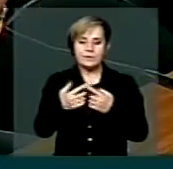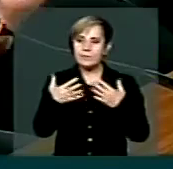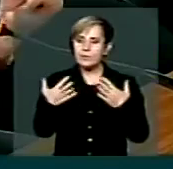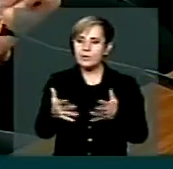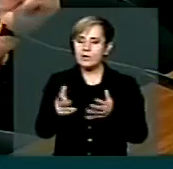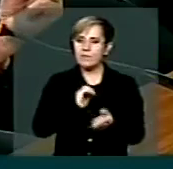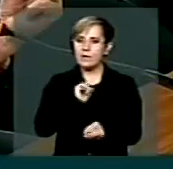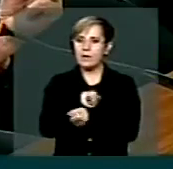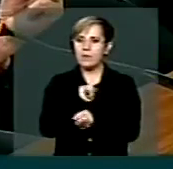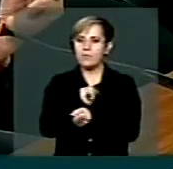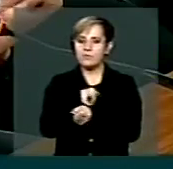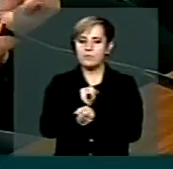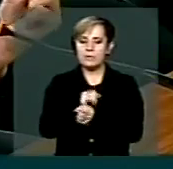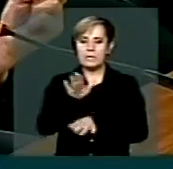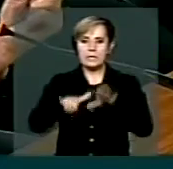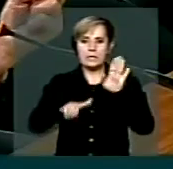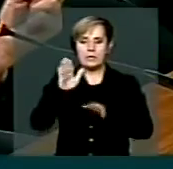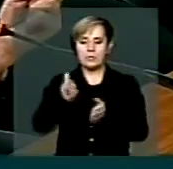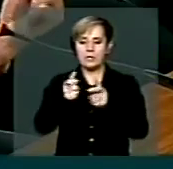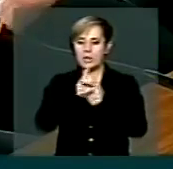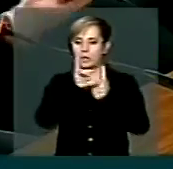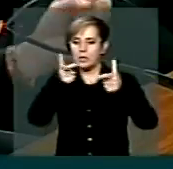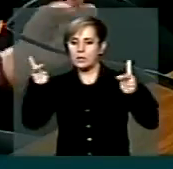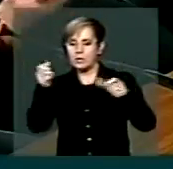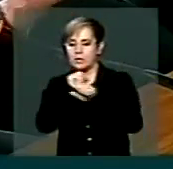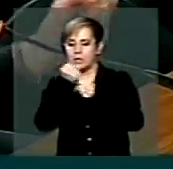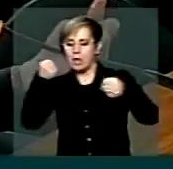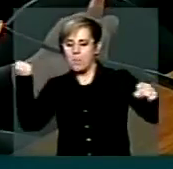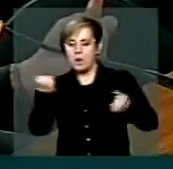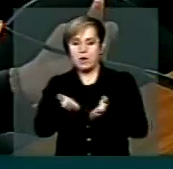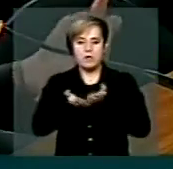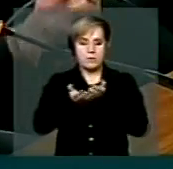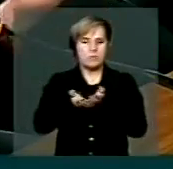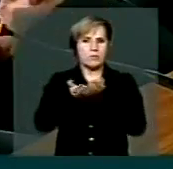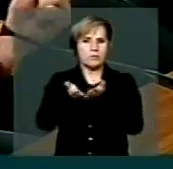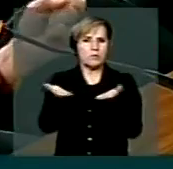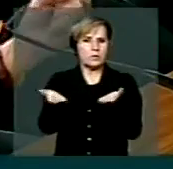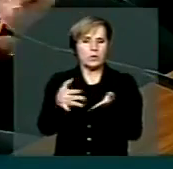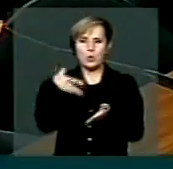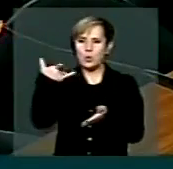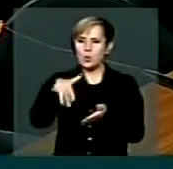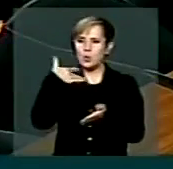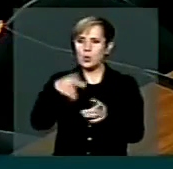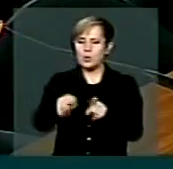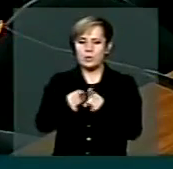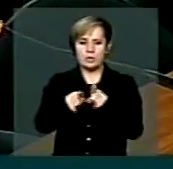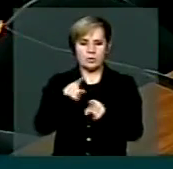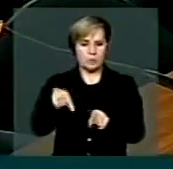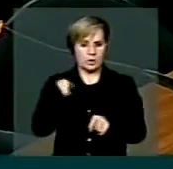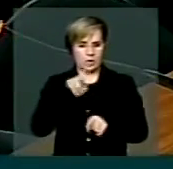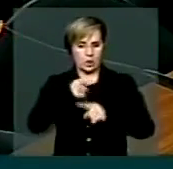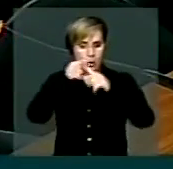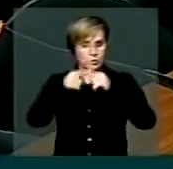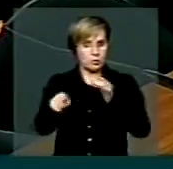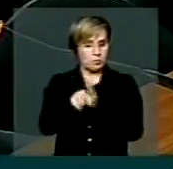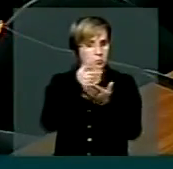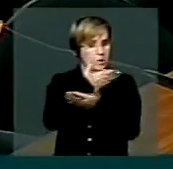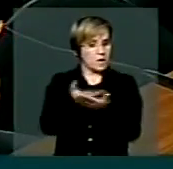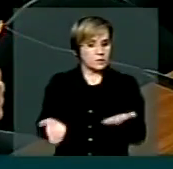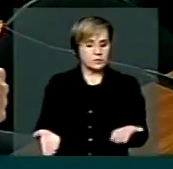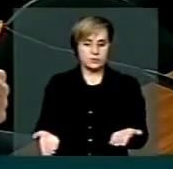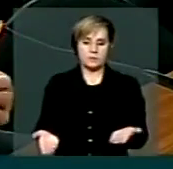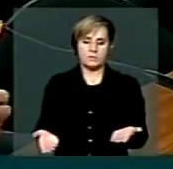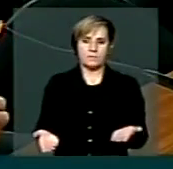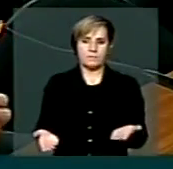dependendo do tamanho do navio. Isso tudo encarece e dificulta, prejudica a nossa competitividade. Então,